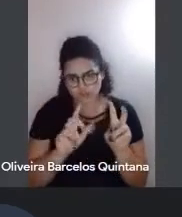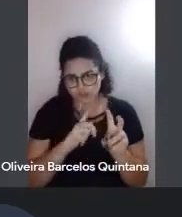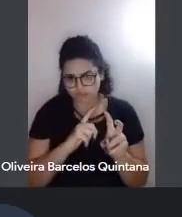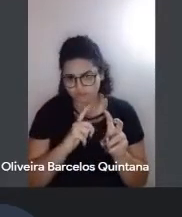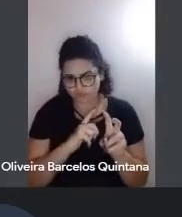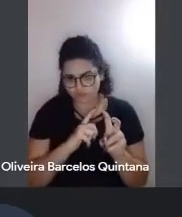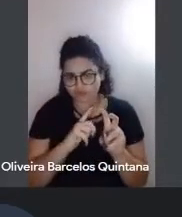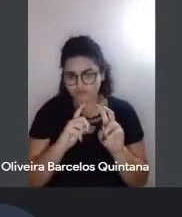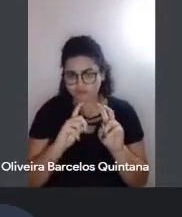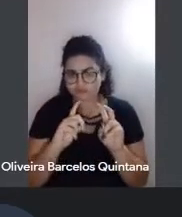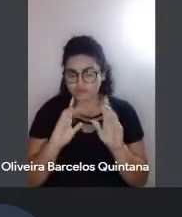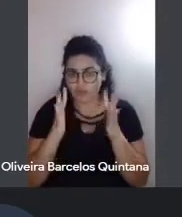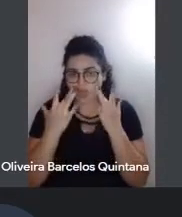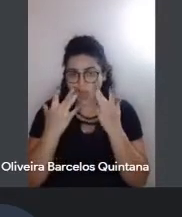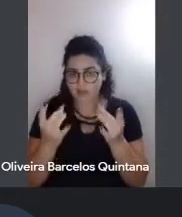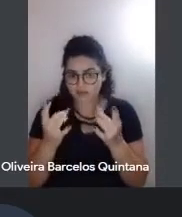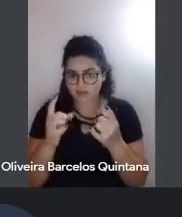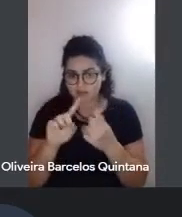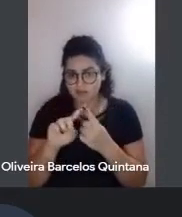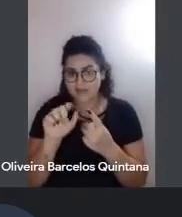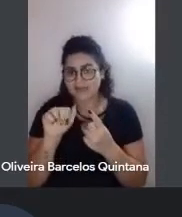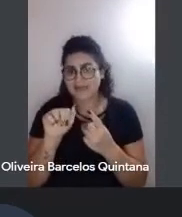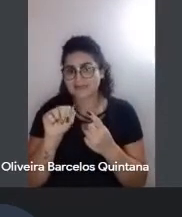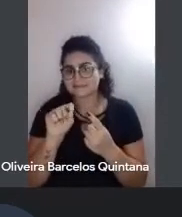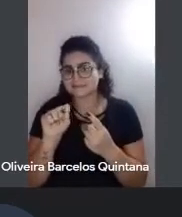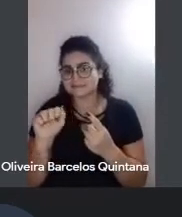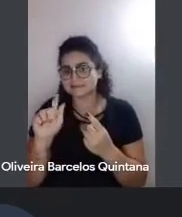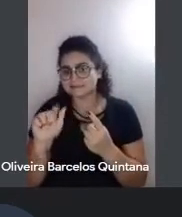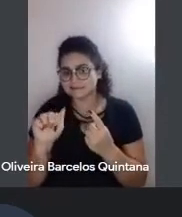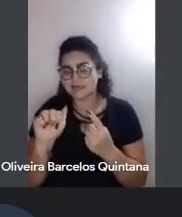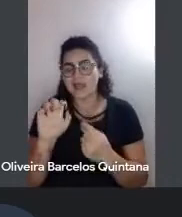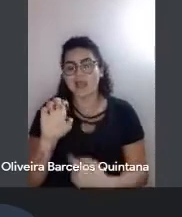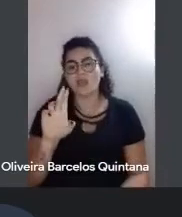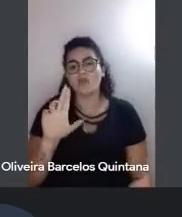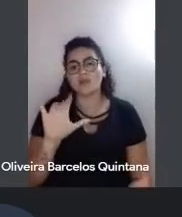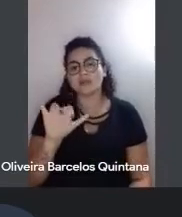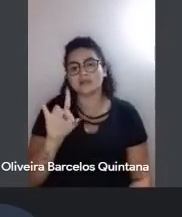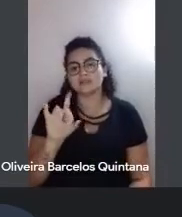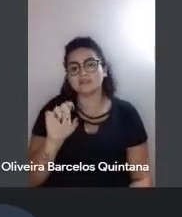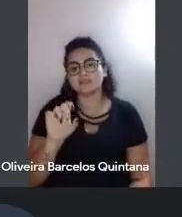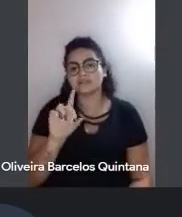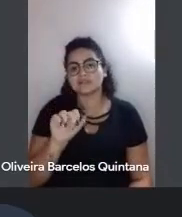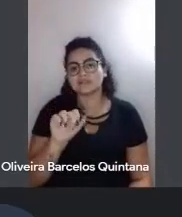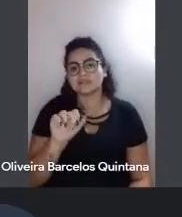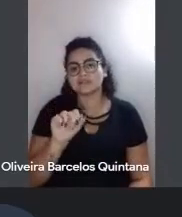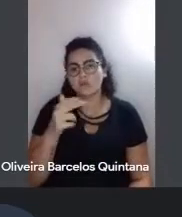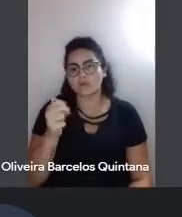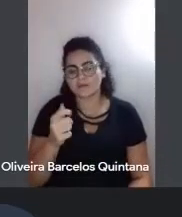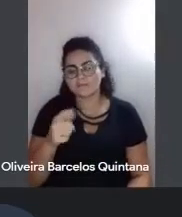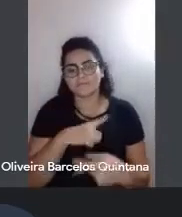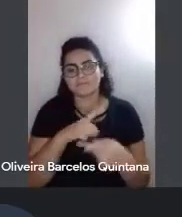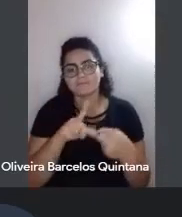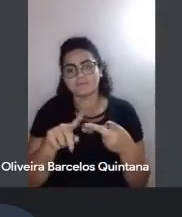chamar mais atenção, que é A Saga de Euclides da Cunha e o outro A Paz é Dourada. Então, botando no YouTube um desses